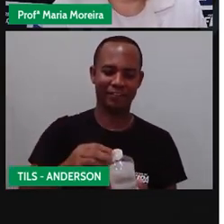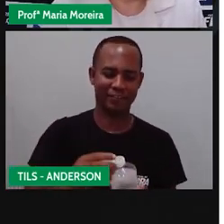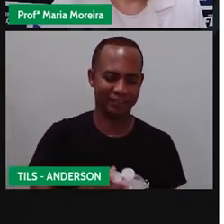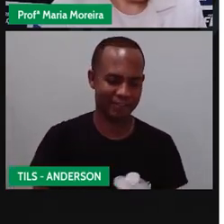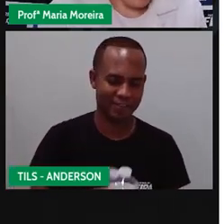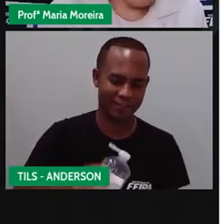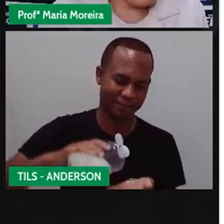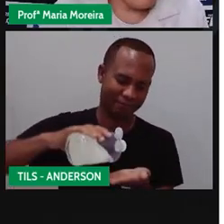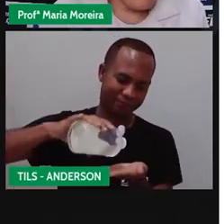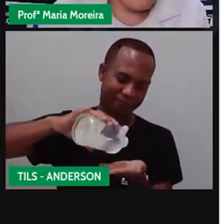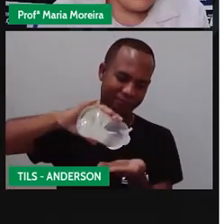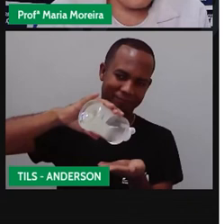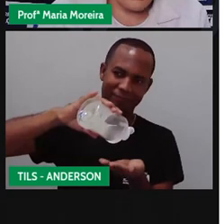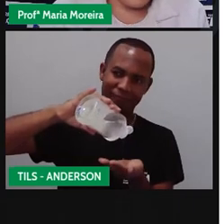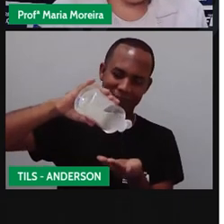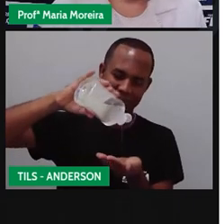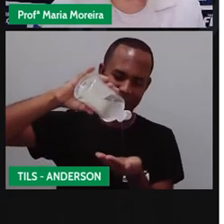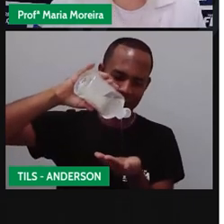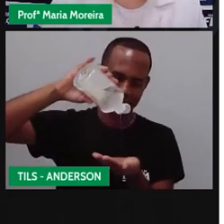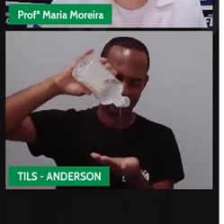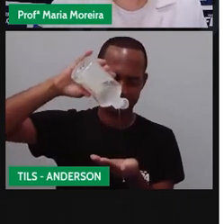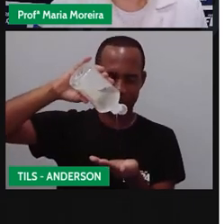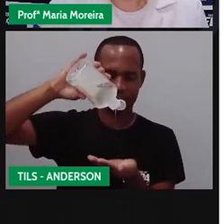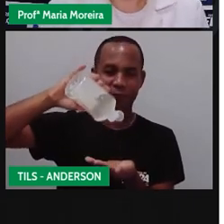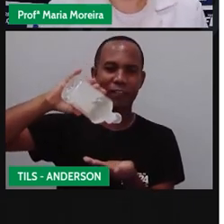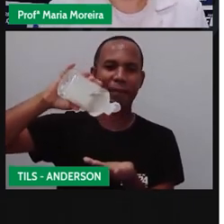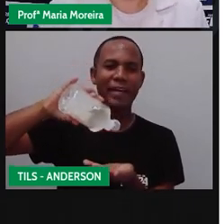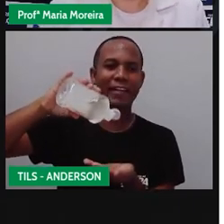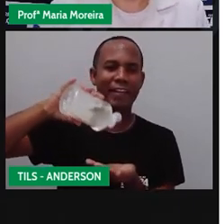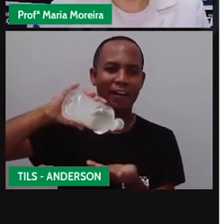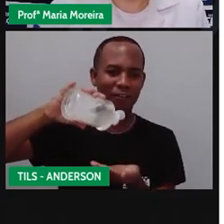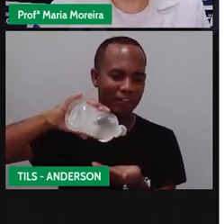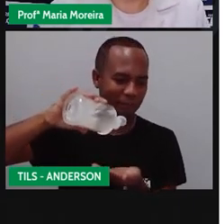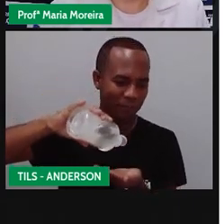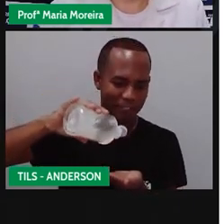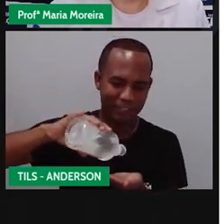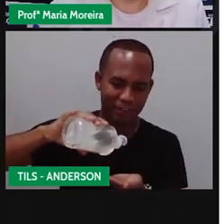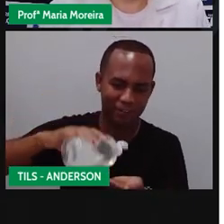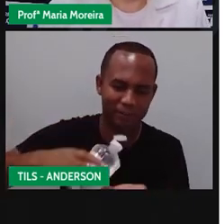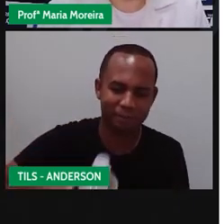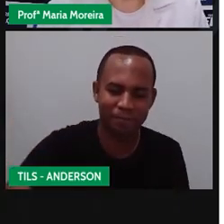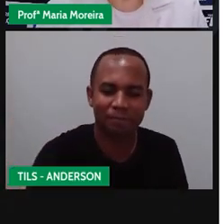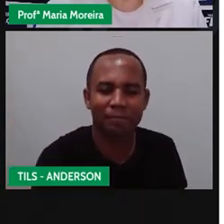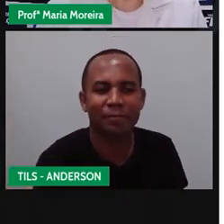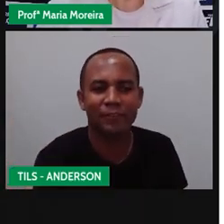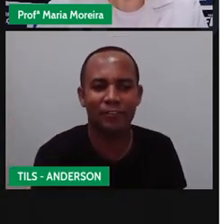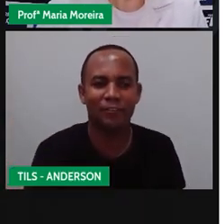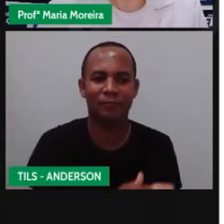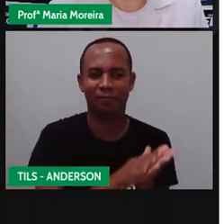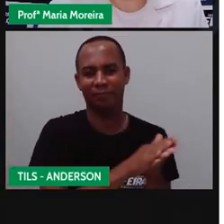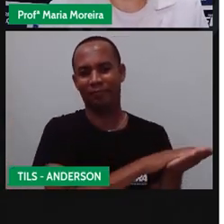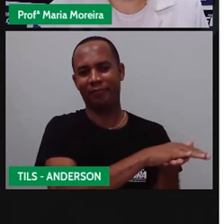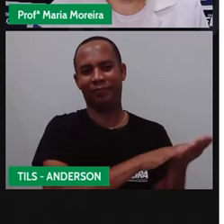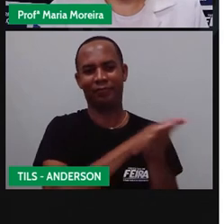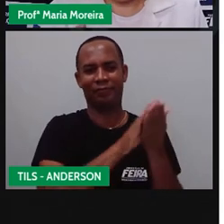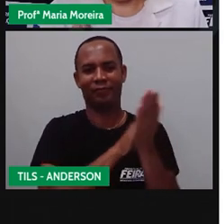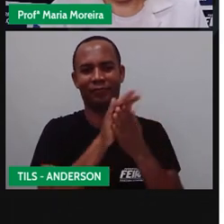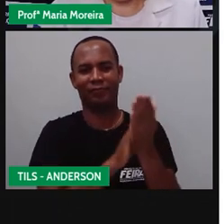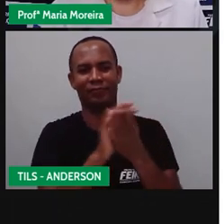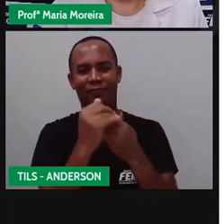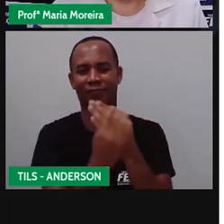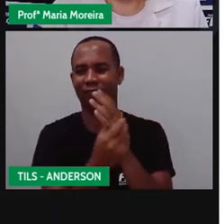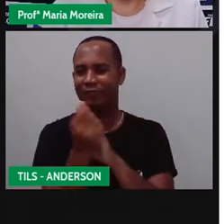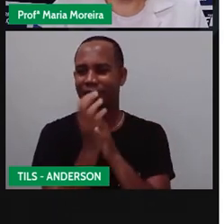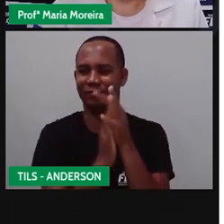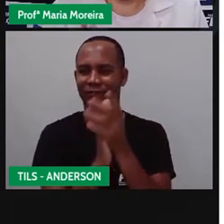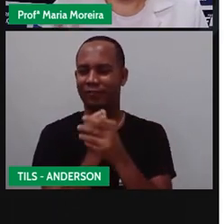cara. A aula de hoje foi bem mais a sua cara, até inclusive. Então, vamos lá. Você vai merendar? Ó, gente, isso aí é